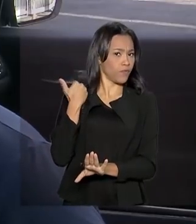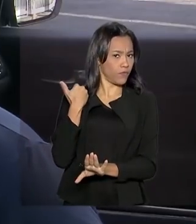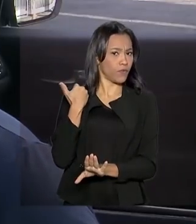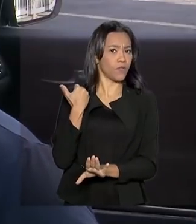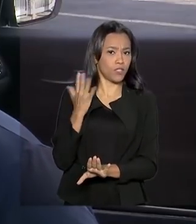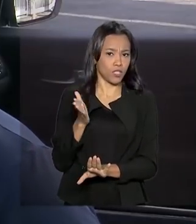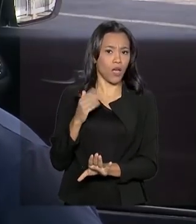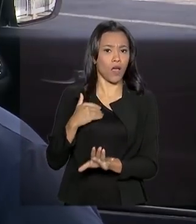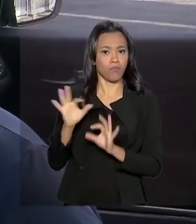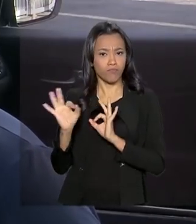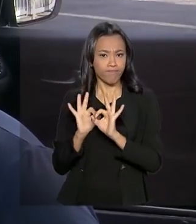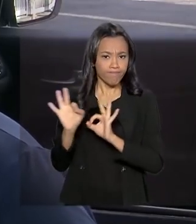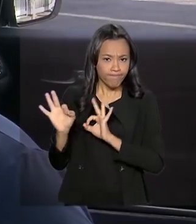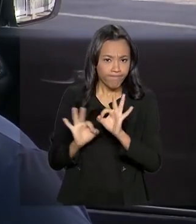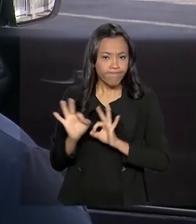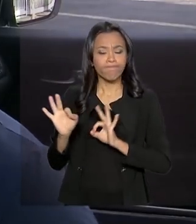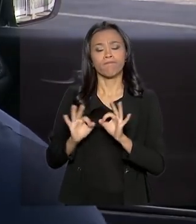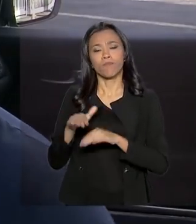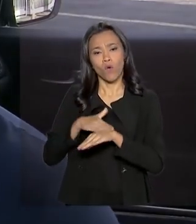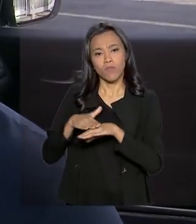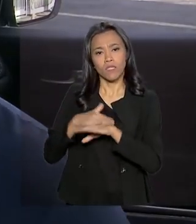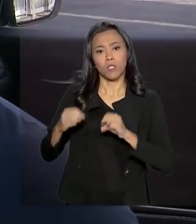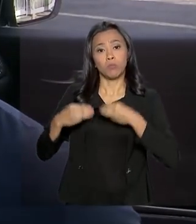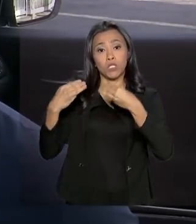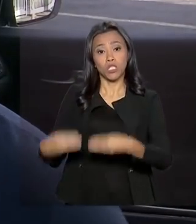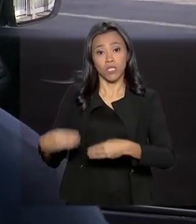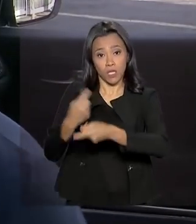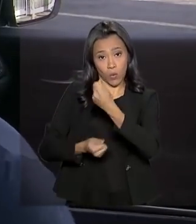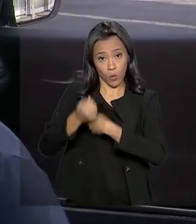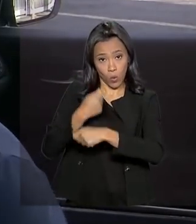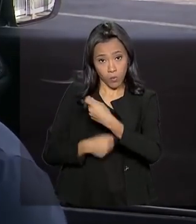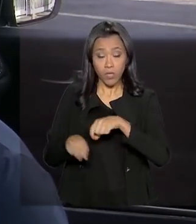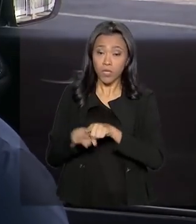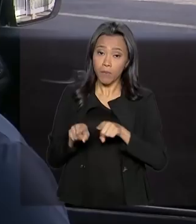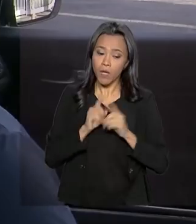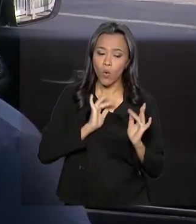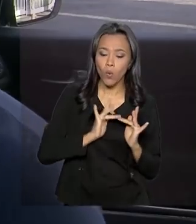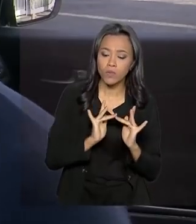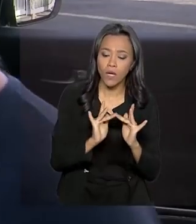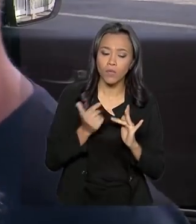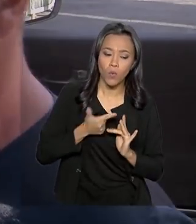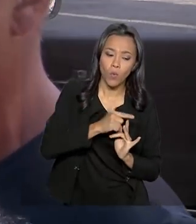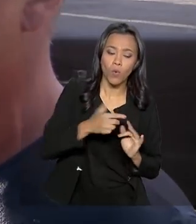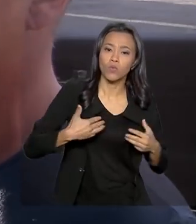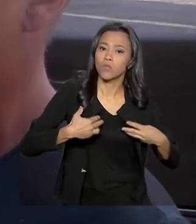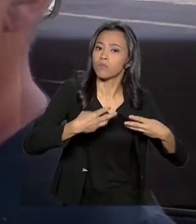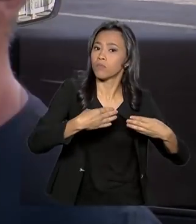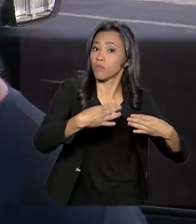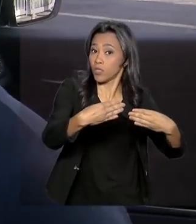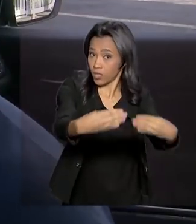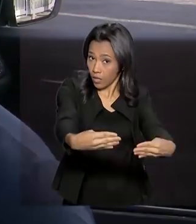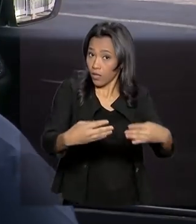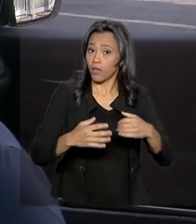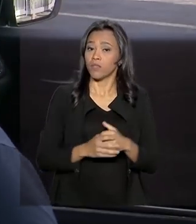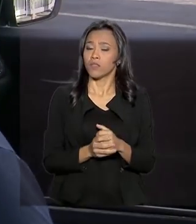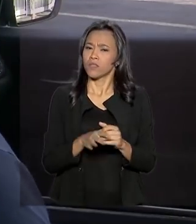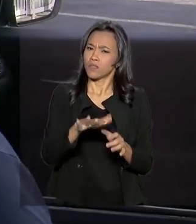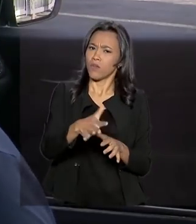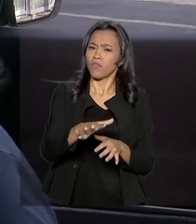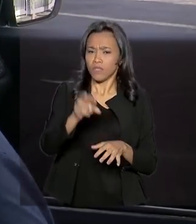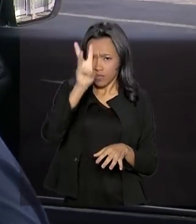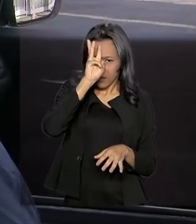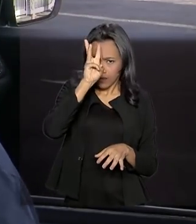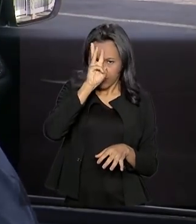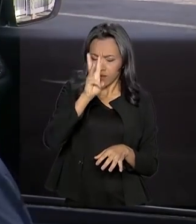Ministério da Economia, está sendo trabalhado por vários ministérios e, provavelmente, na terça, deva estar